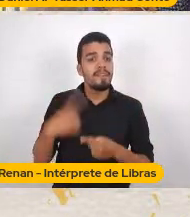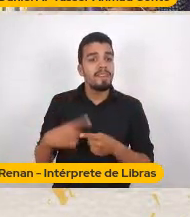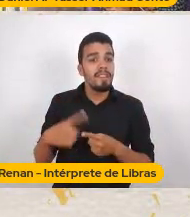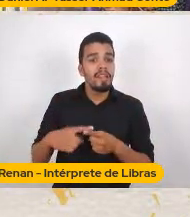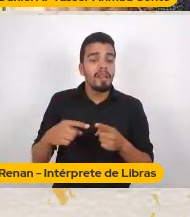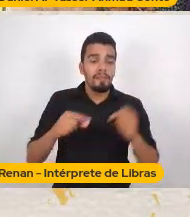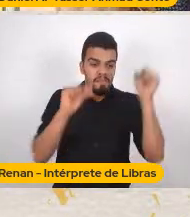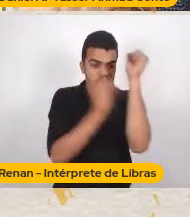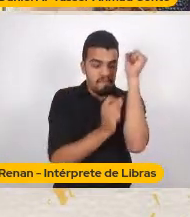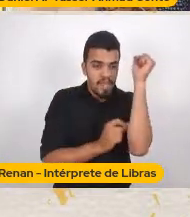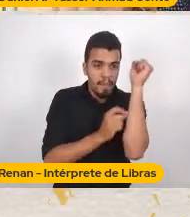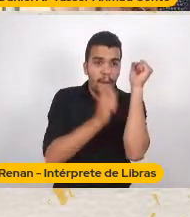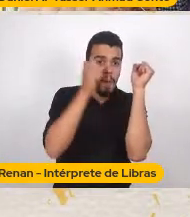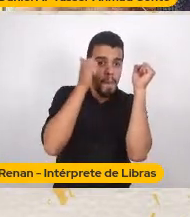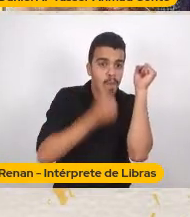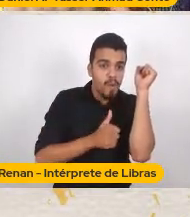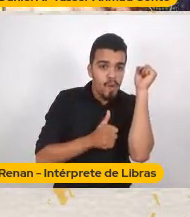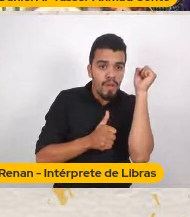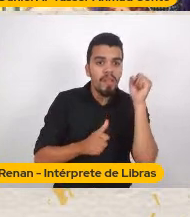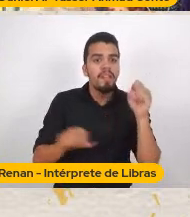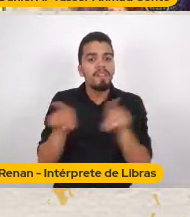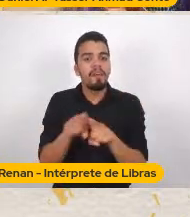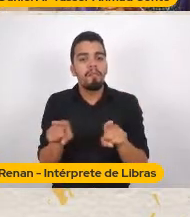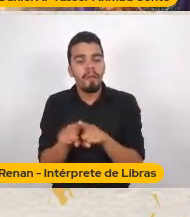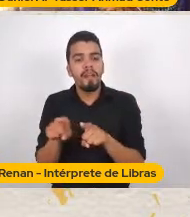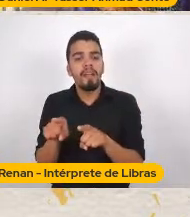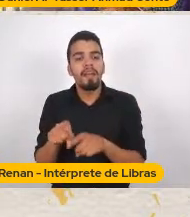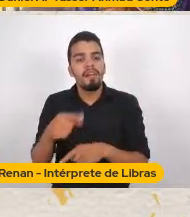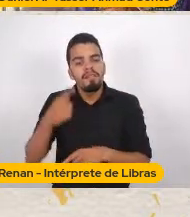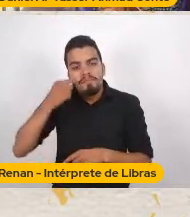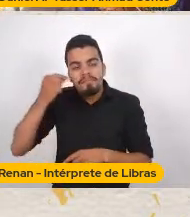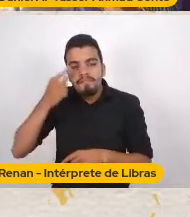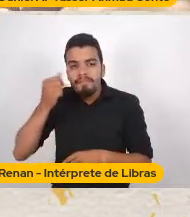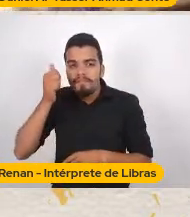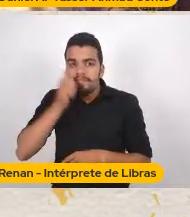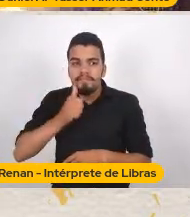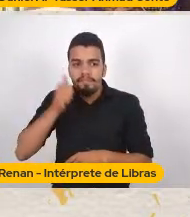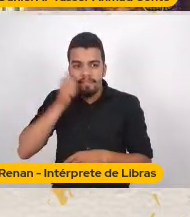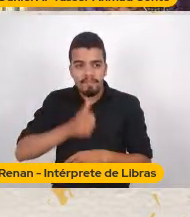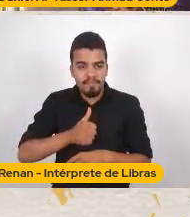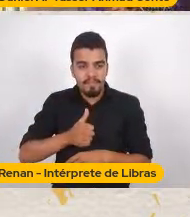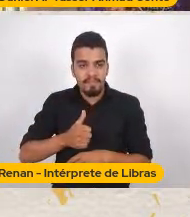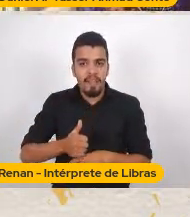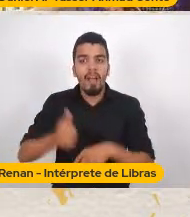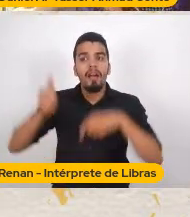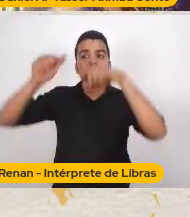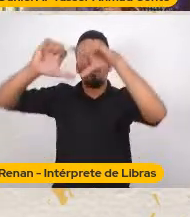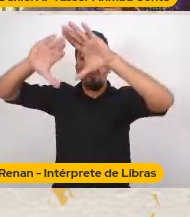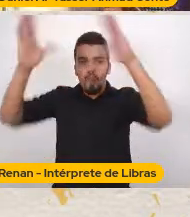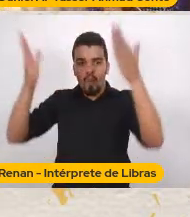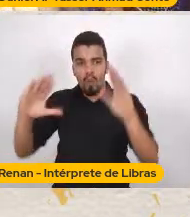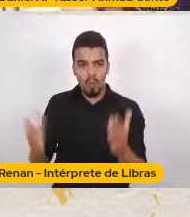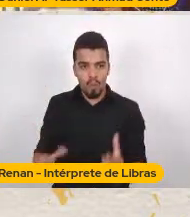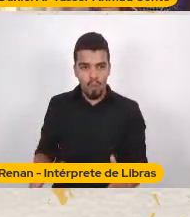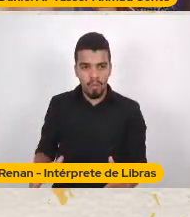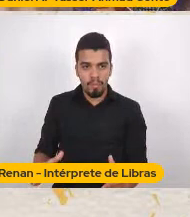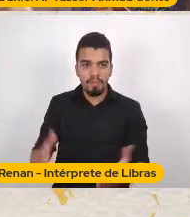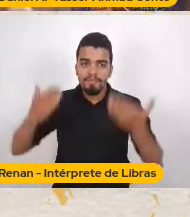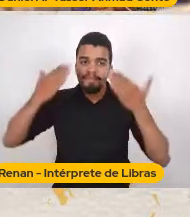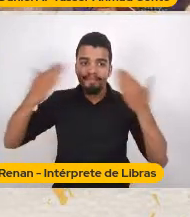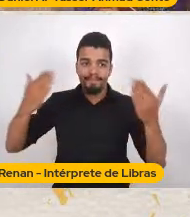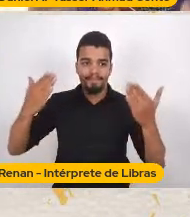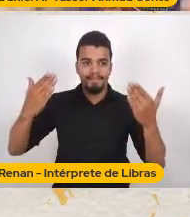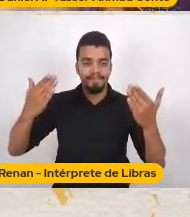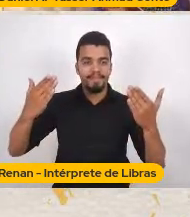-pau E no Tom e Jerry É um entendimento Do corpo Vulgarizado E do entendimento Que para conseguir Alguma